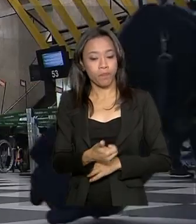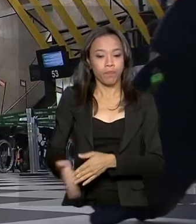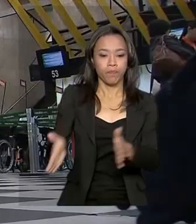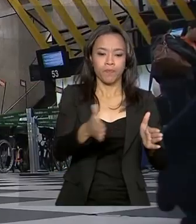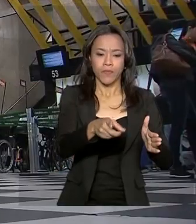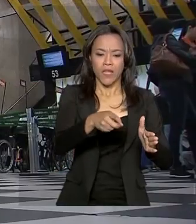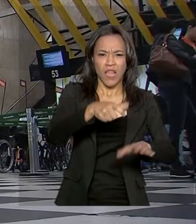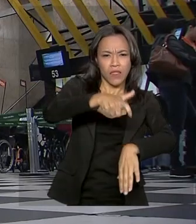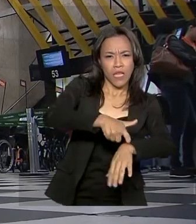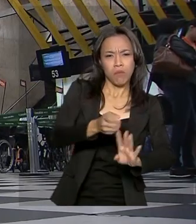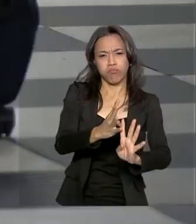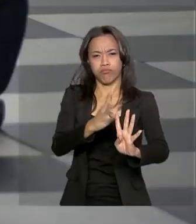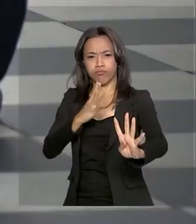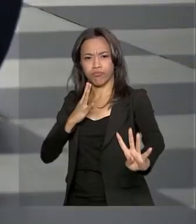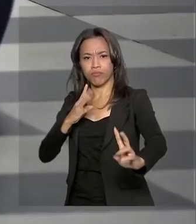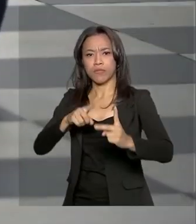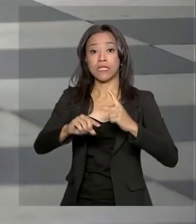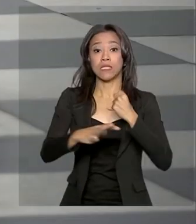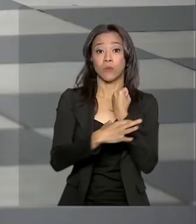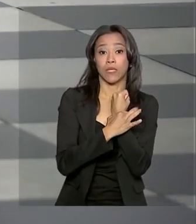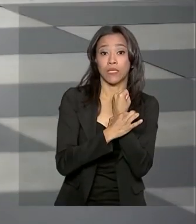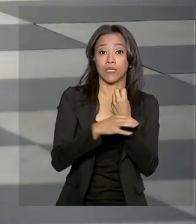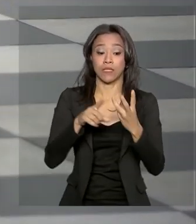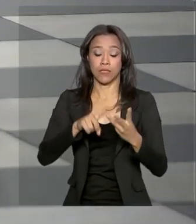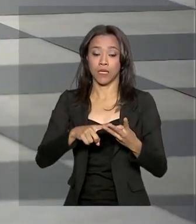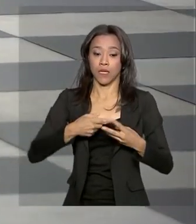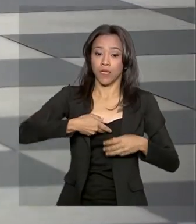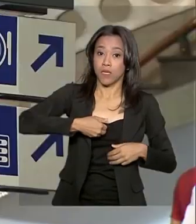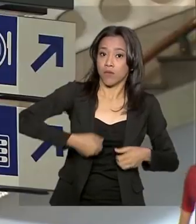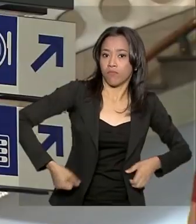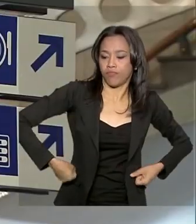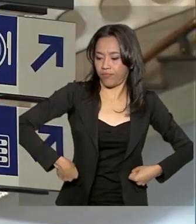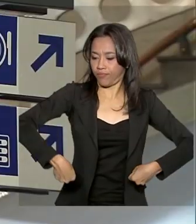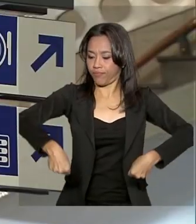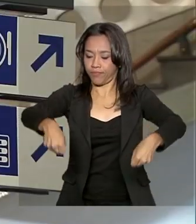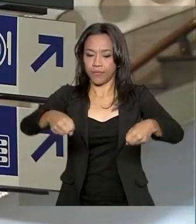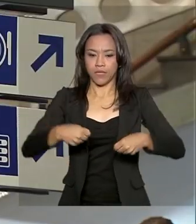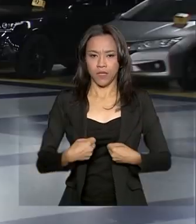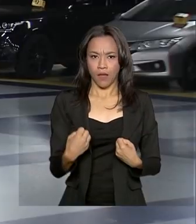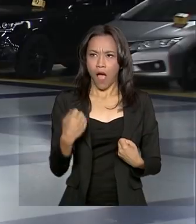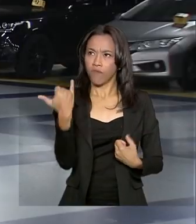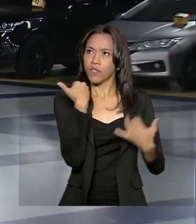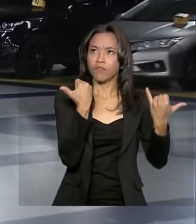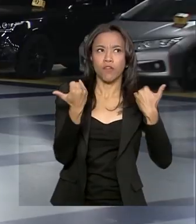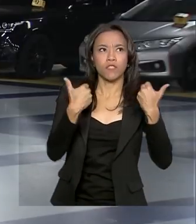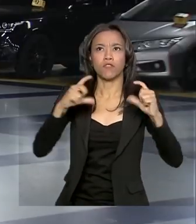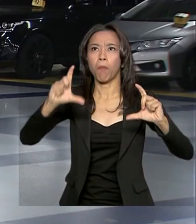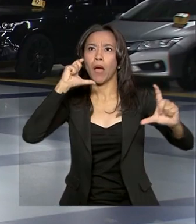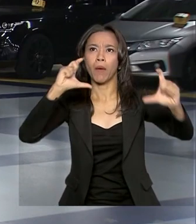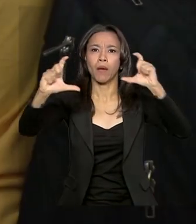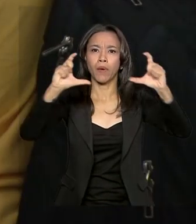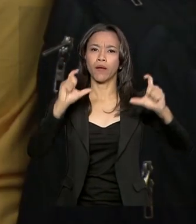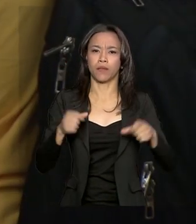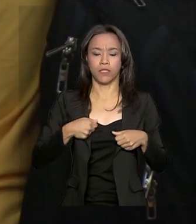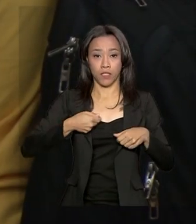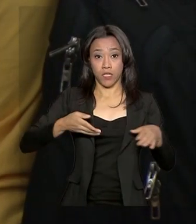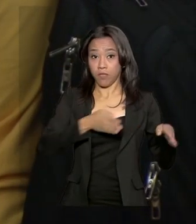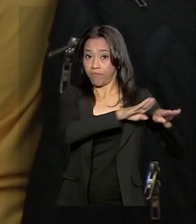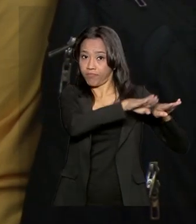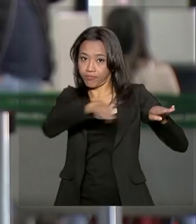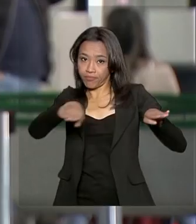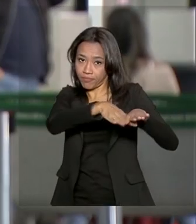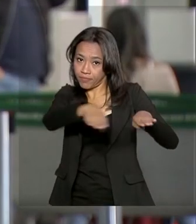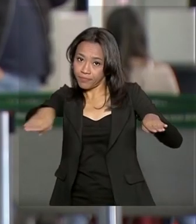fila, segurança, qualidade no embarque e desembarque, sinalização, estacionamento e até